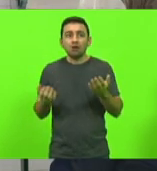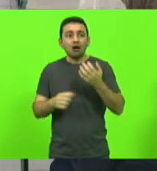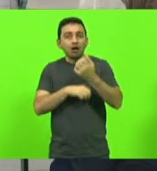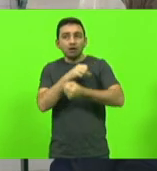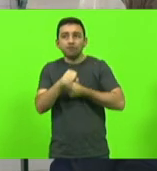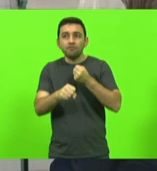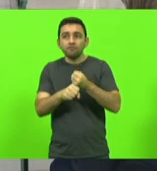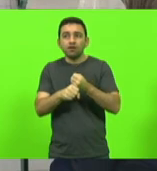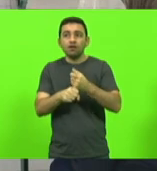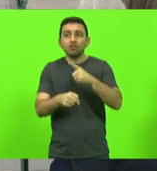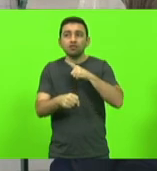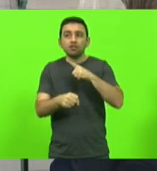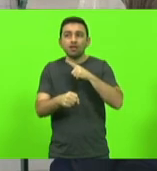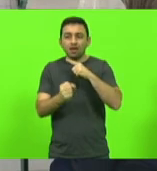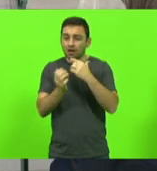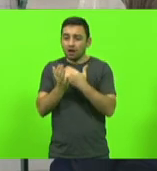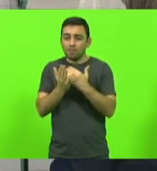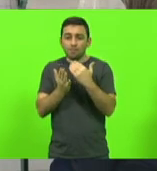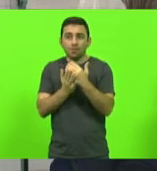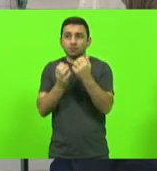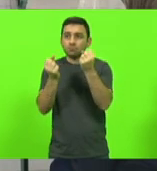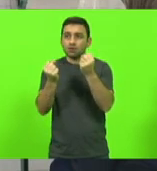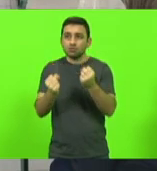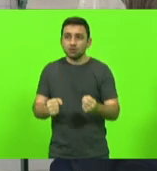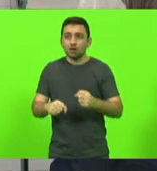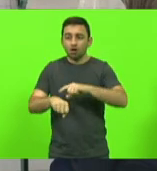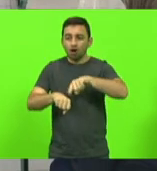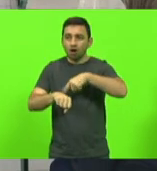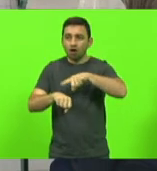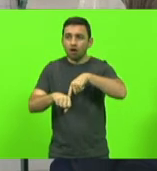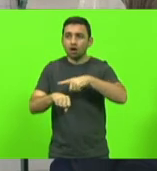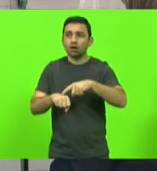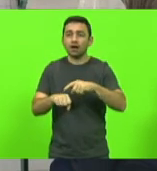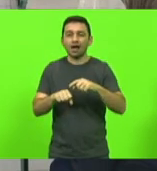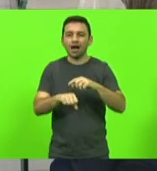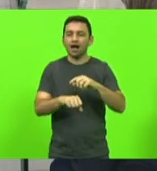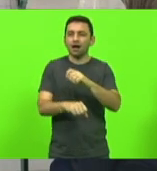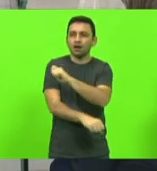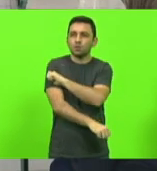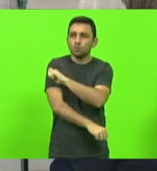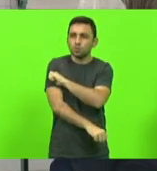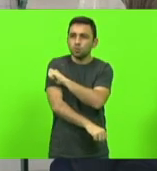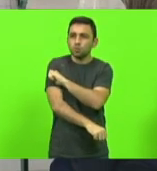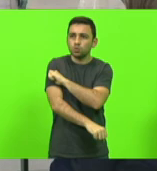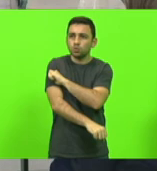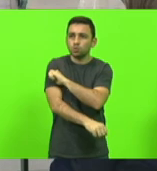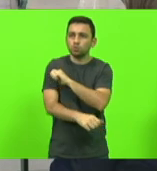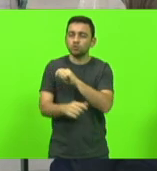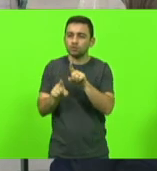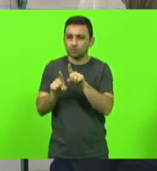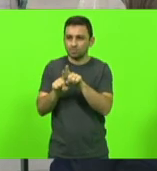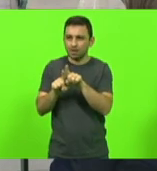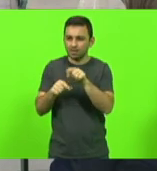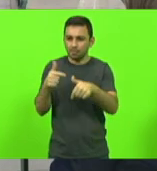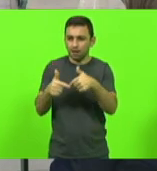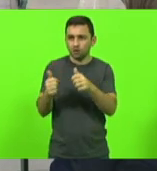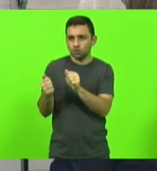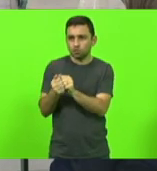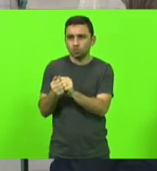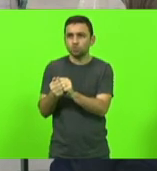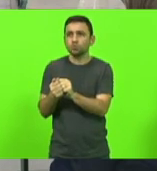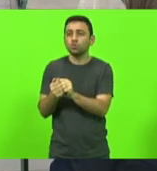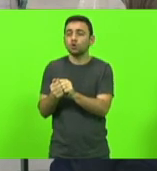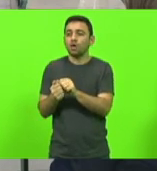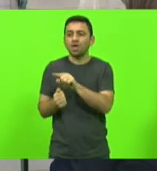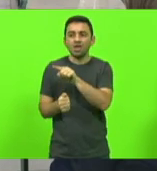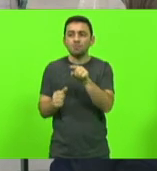teremos uma carga horária maior. Nossos alunos trabalhadores vão abandonar a escola para dar conta